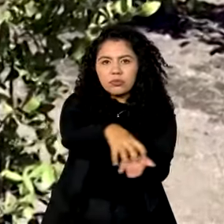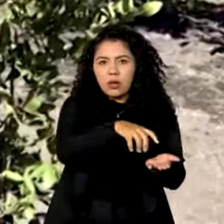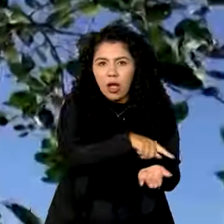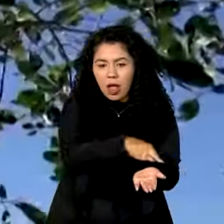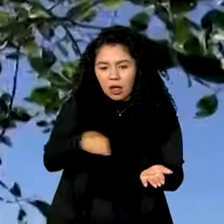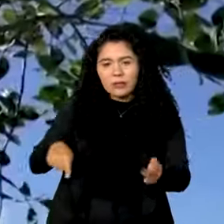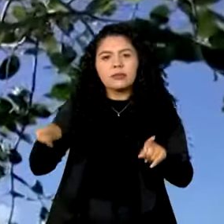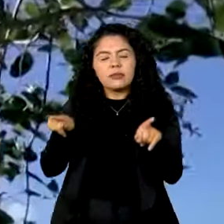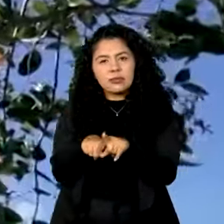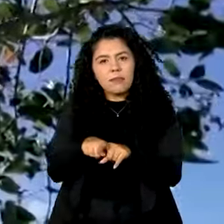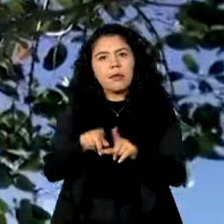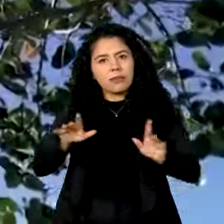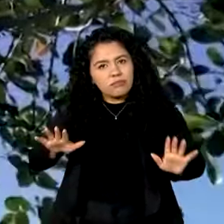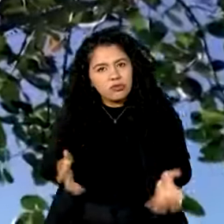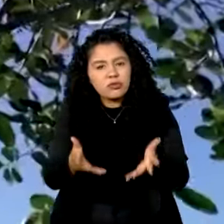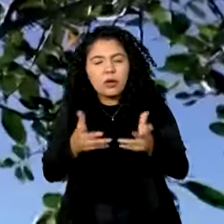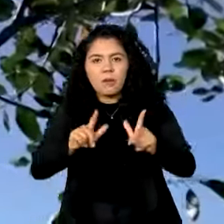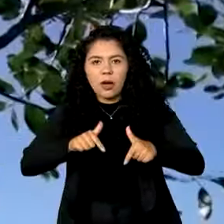mudança do clima.